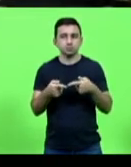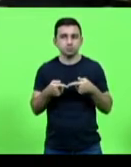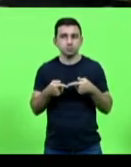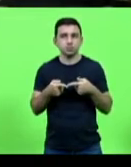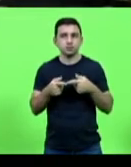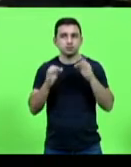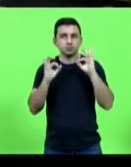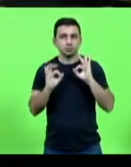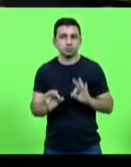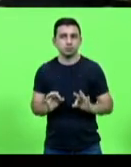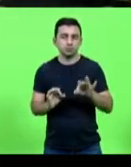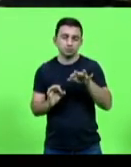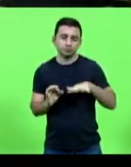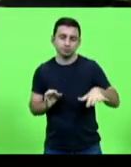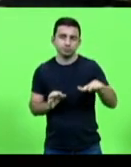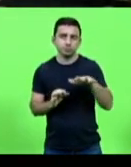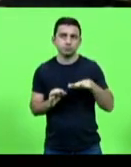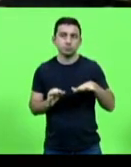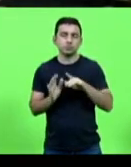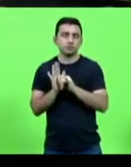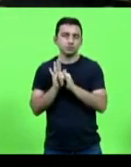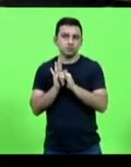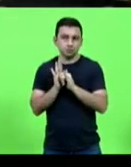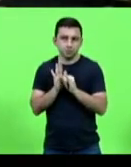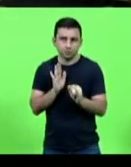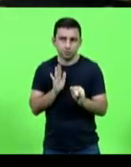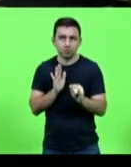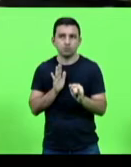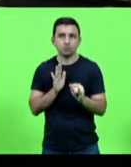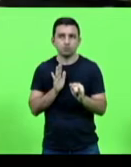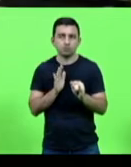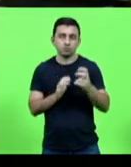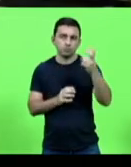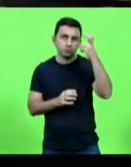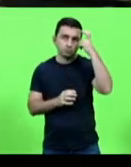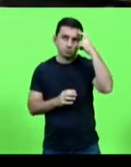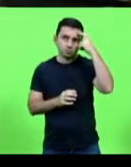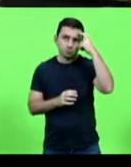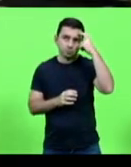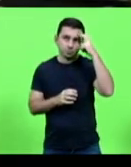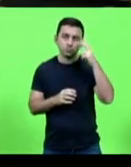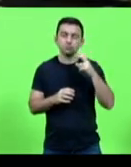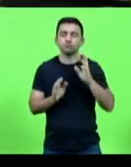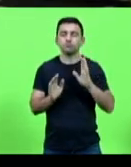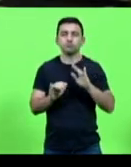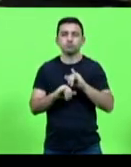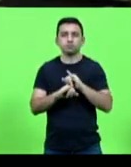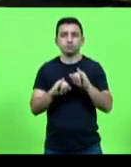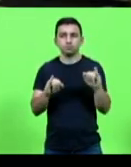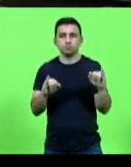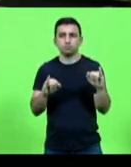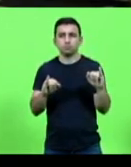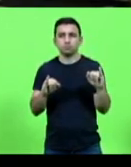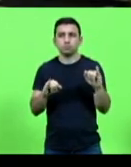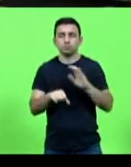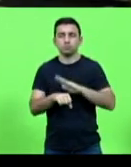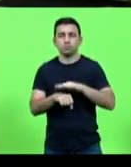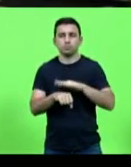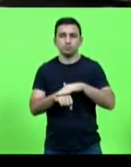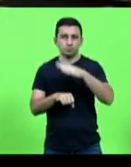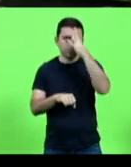federativos nos editais do setor cultural, na forma que menciona. Autora, deputada Luciane